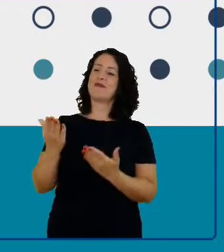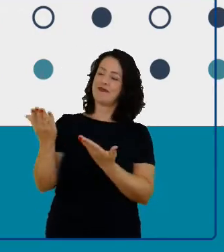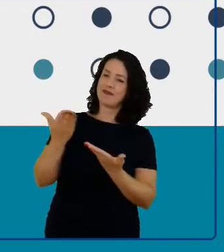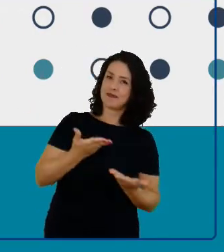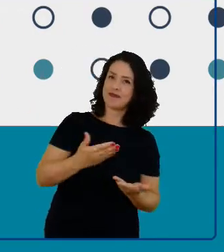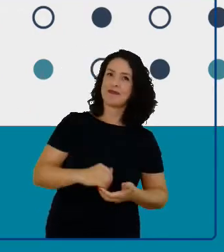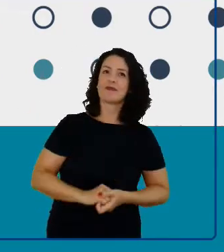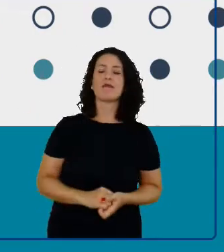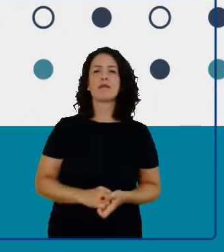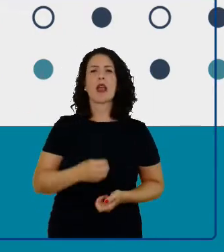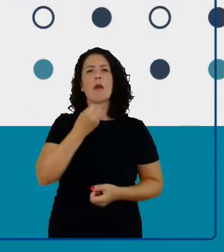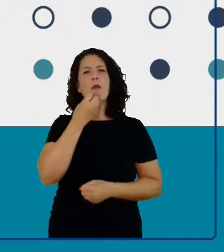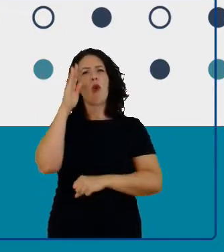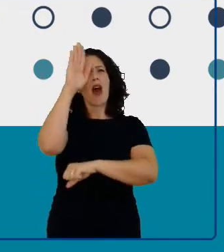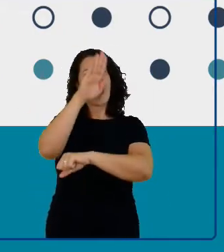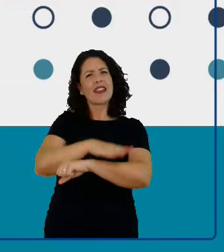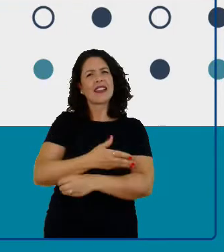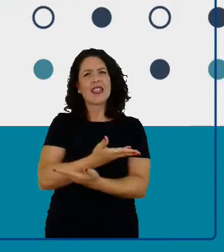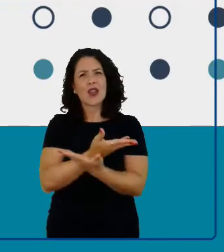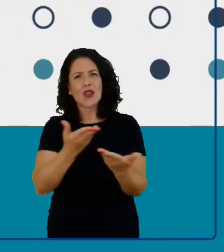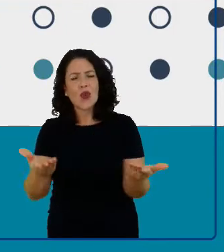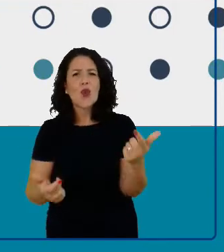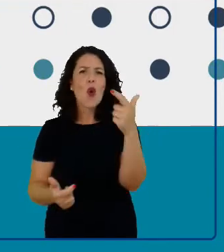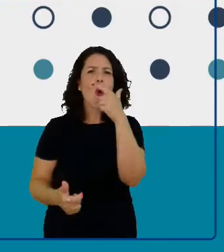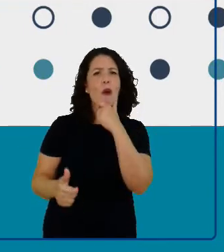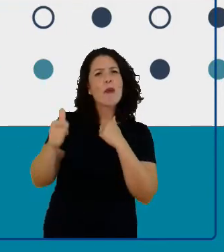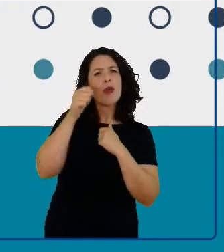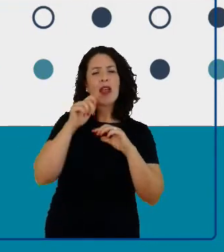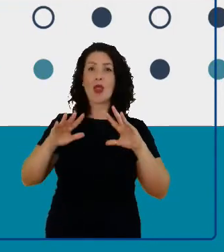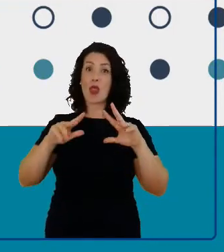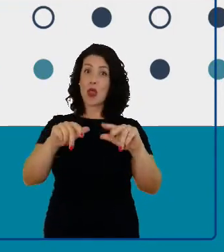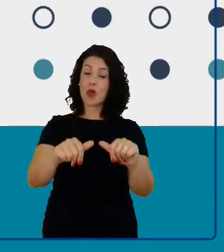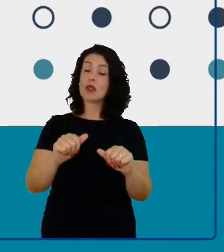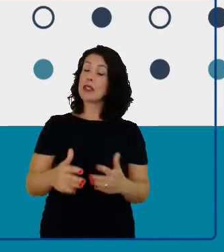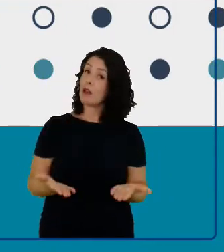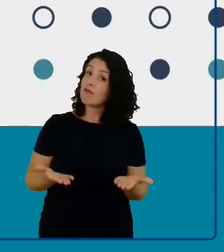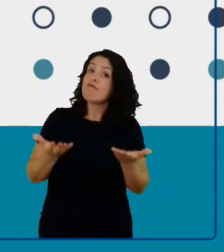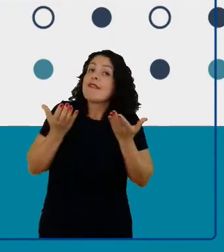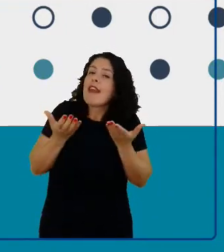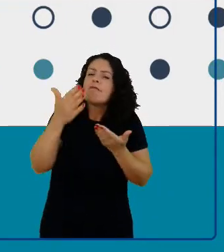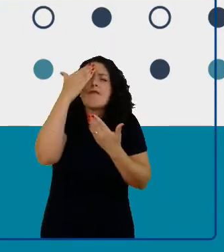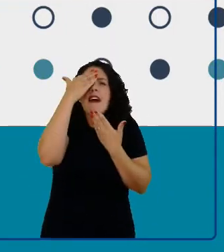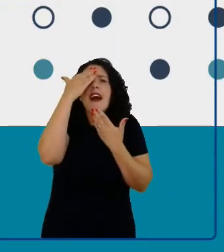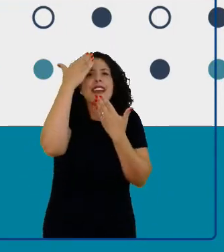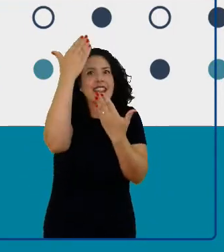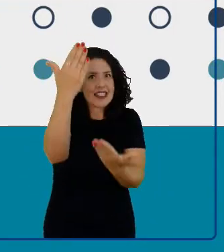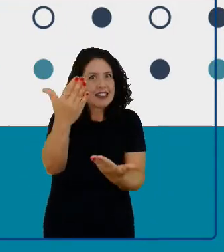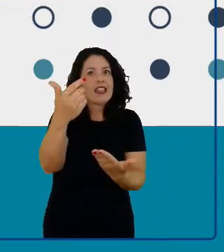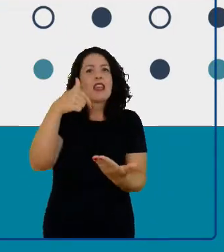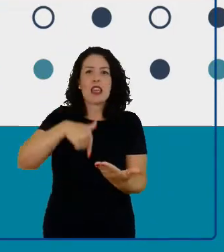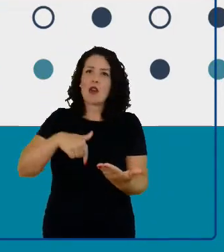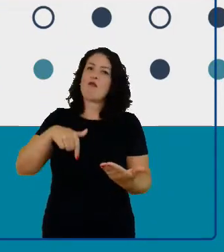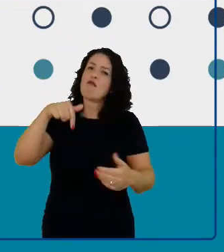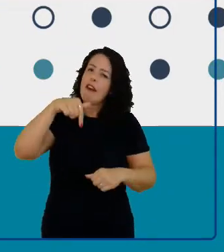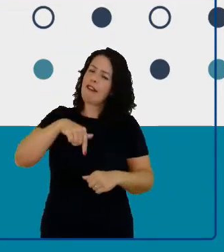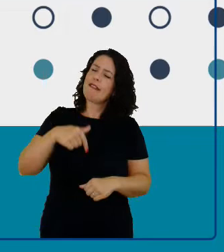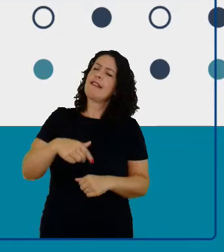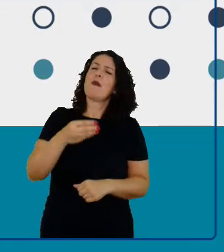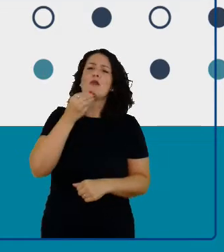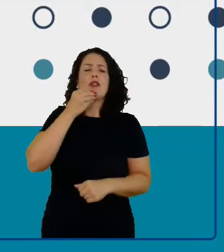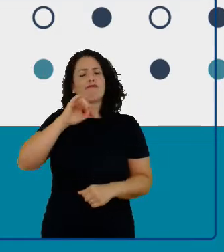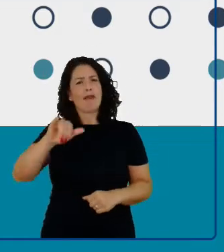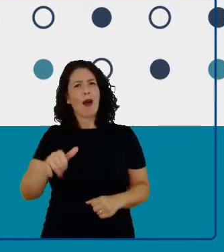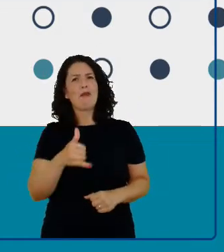Boa tarde a todos e a todas. Em primeiro lugar, gostaria de agradecer a oportunidade e agradecer